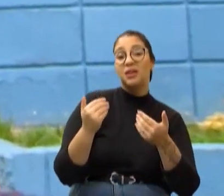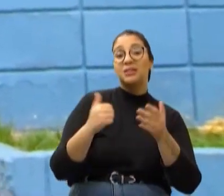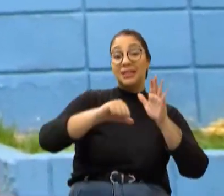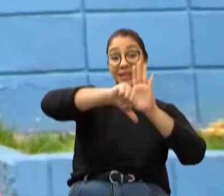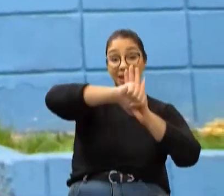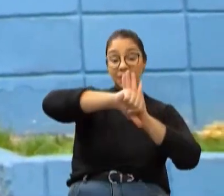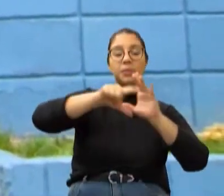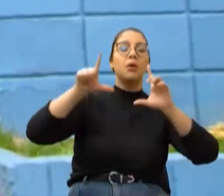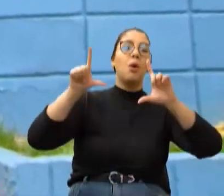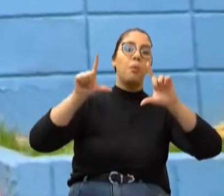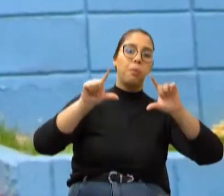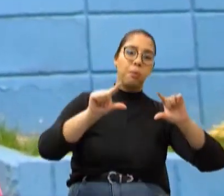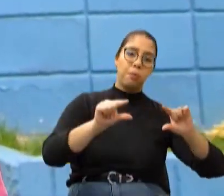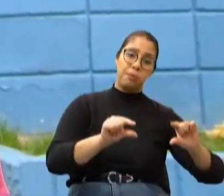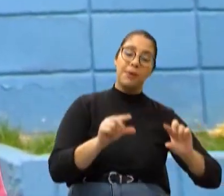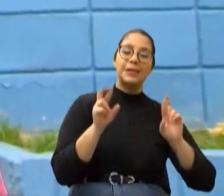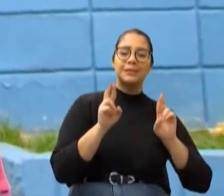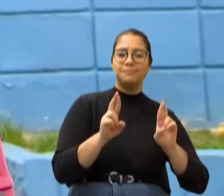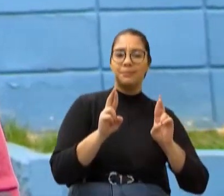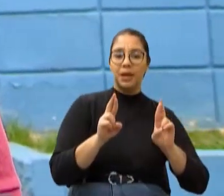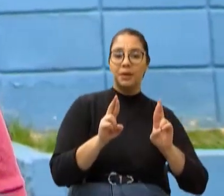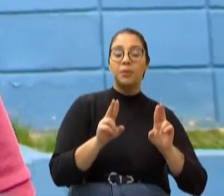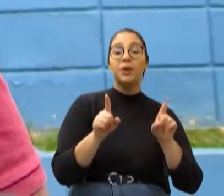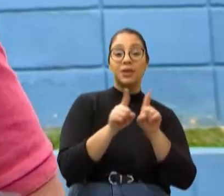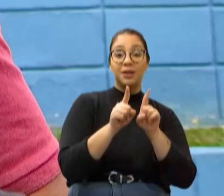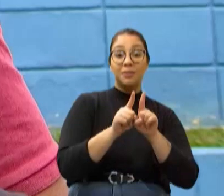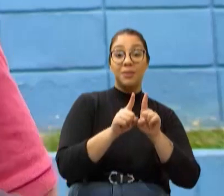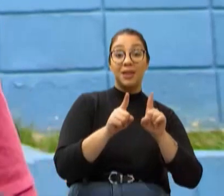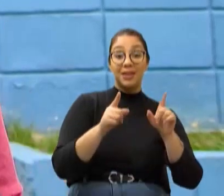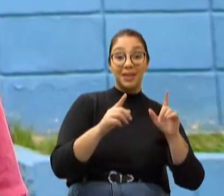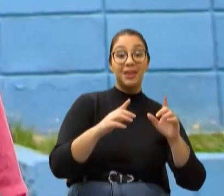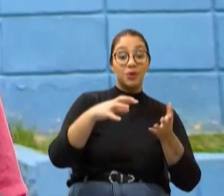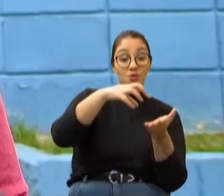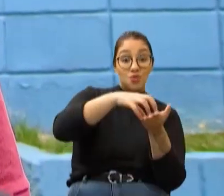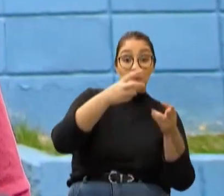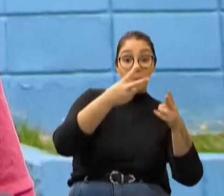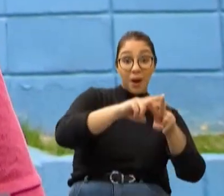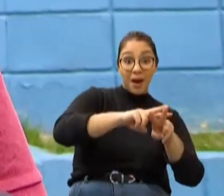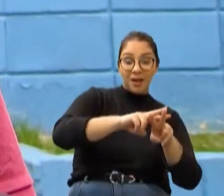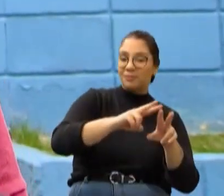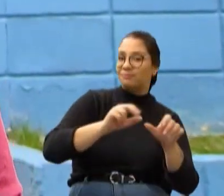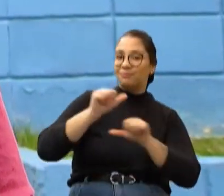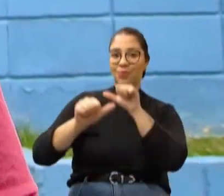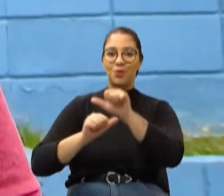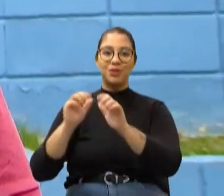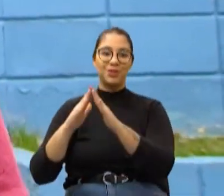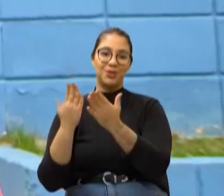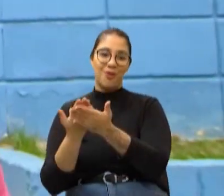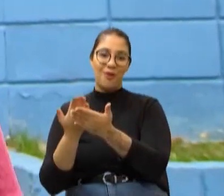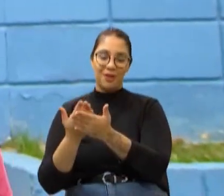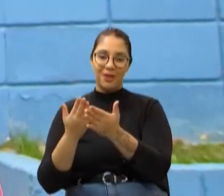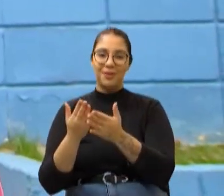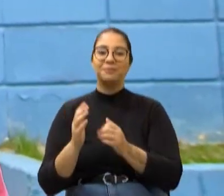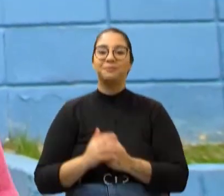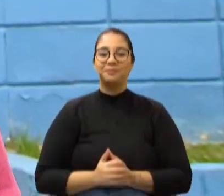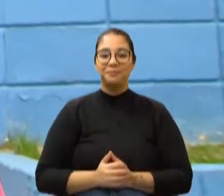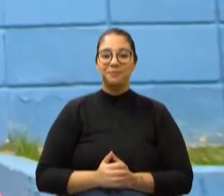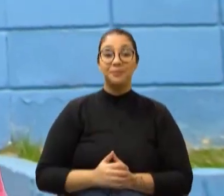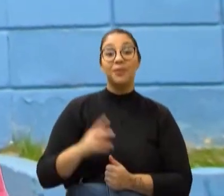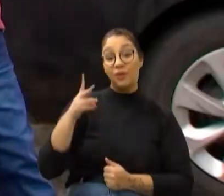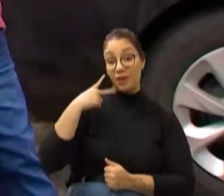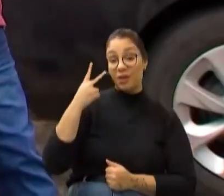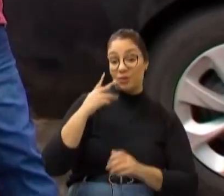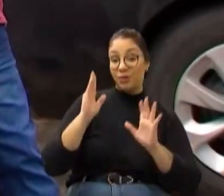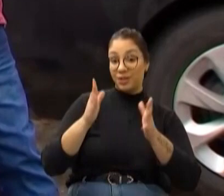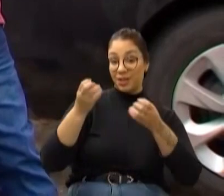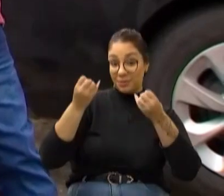considerando que menos jovens infratores, e que mais fundações, casas, possam transformar em escola, espaço para educação e